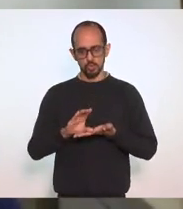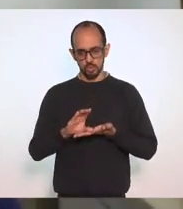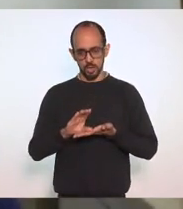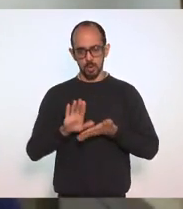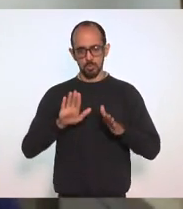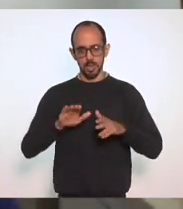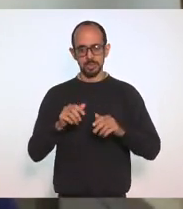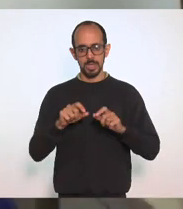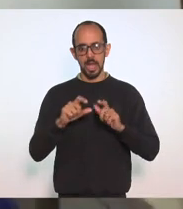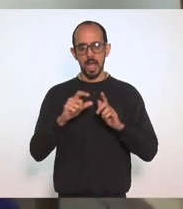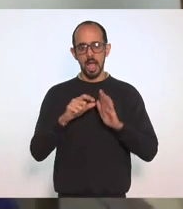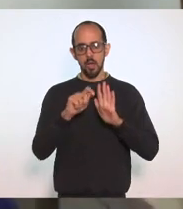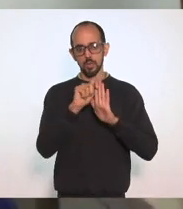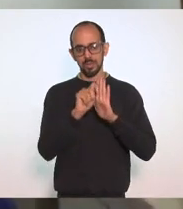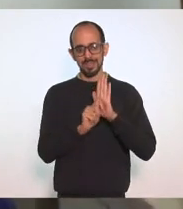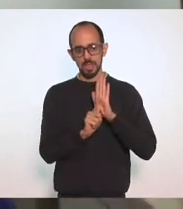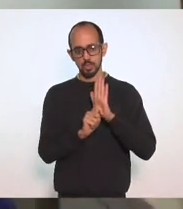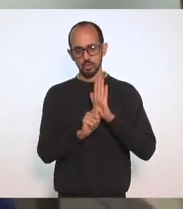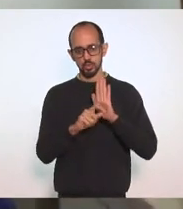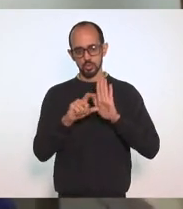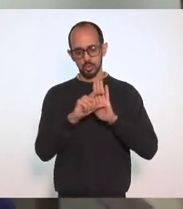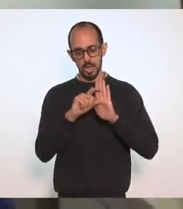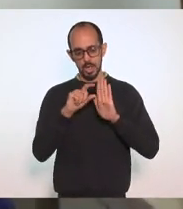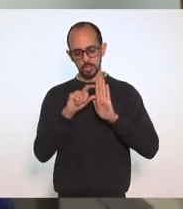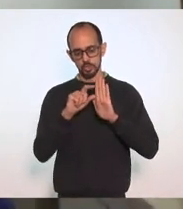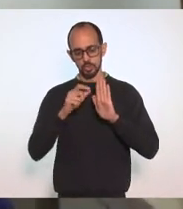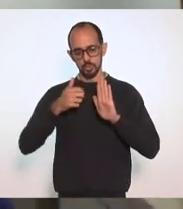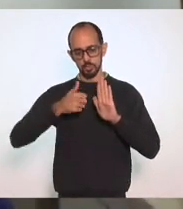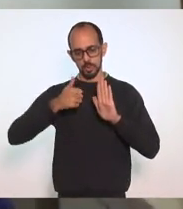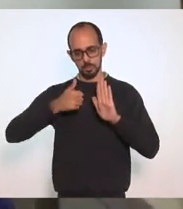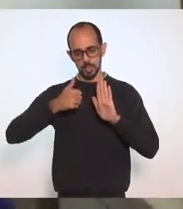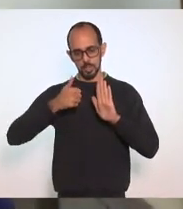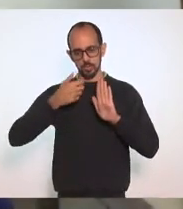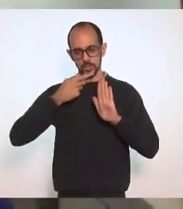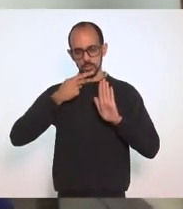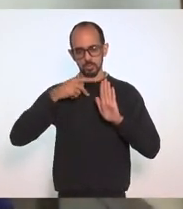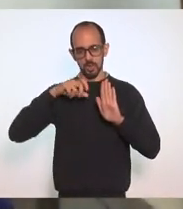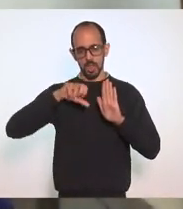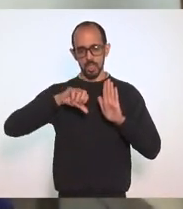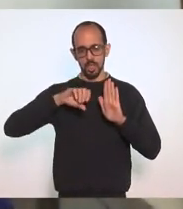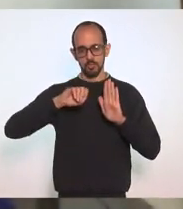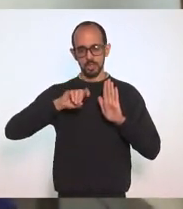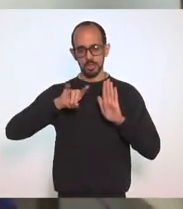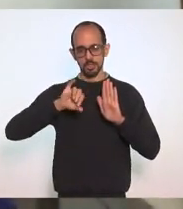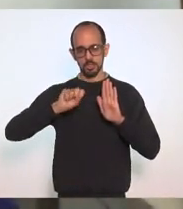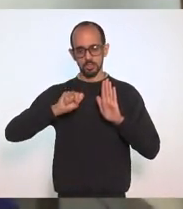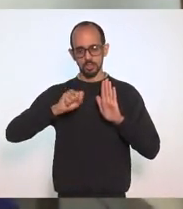1º, quando nós damos os 90 dias de prorrogação,